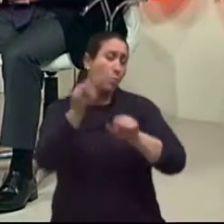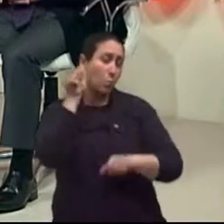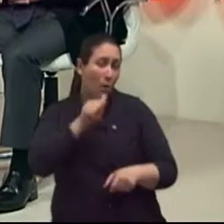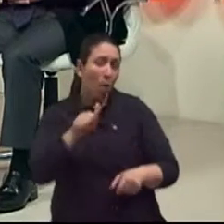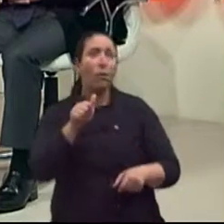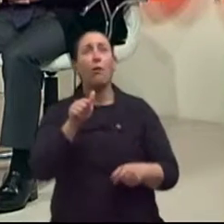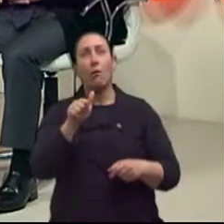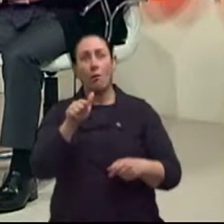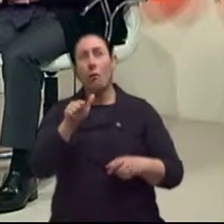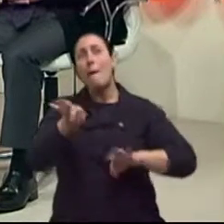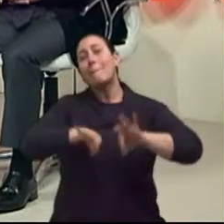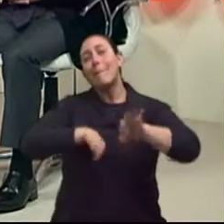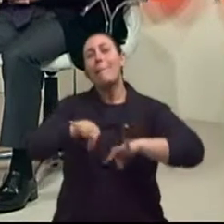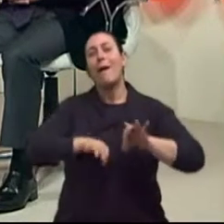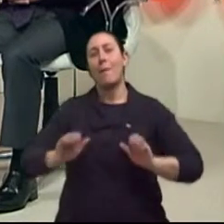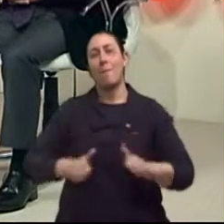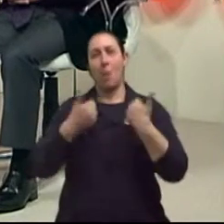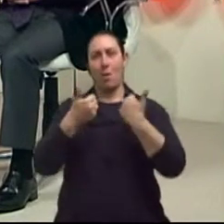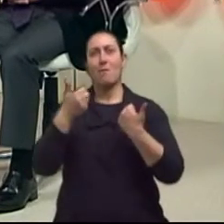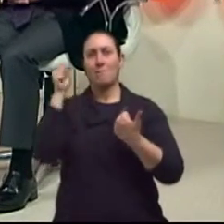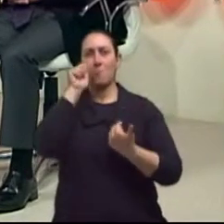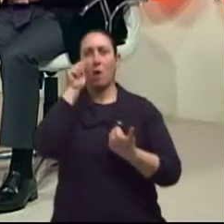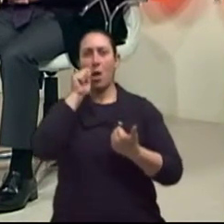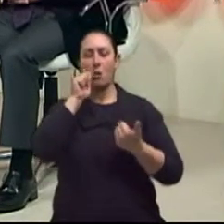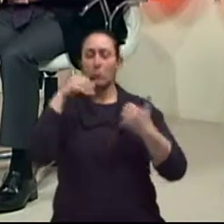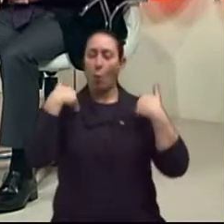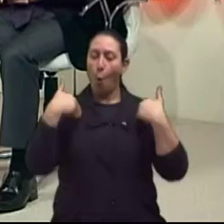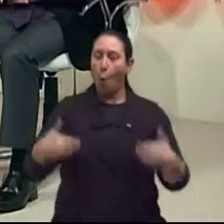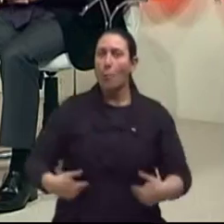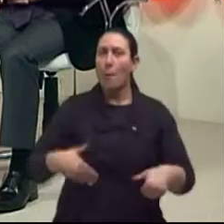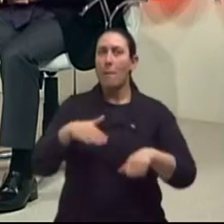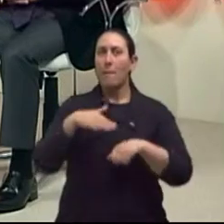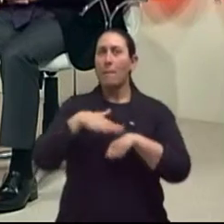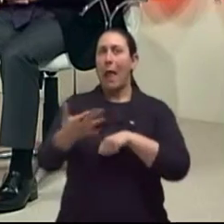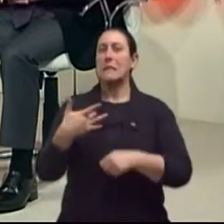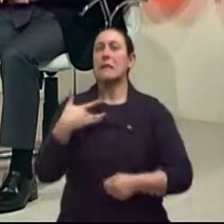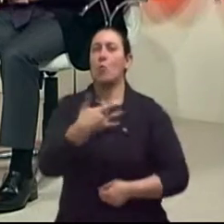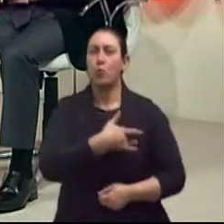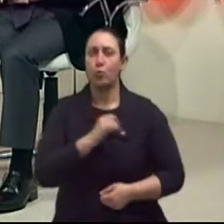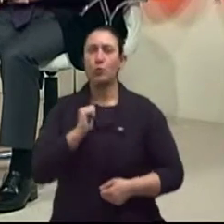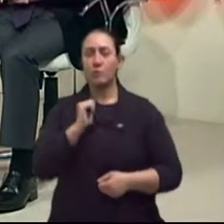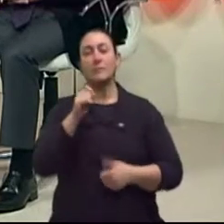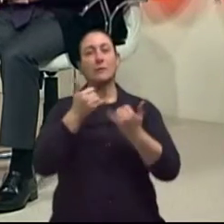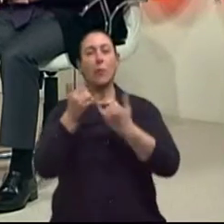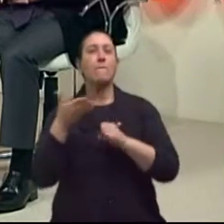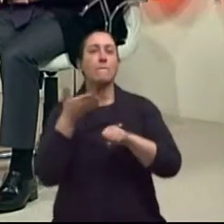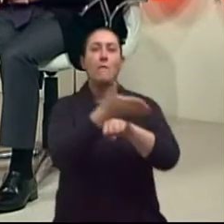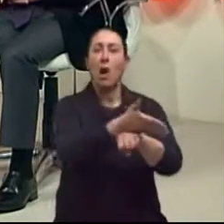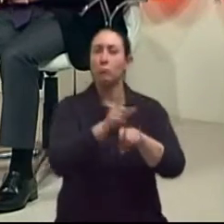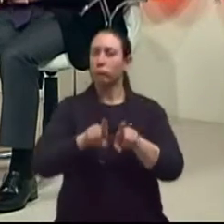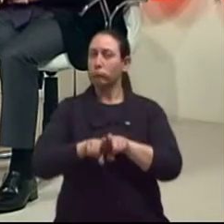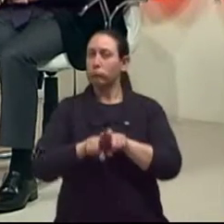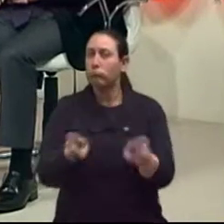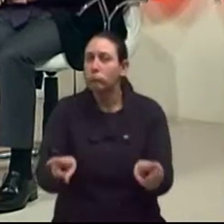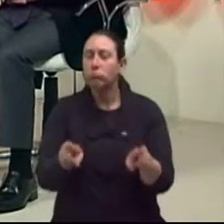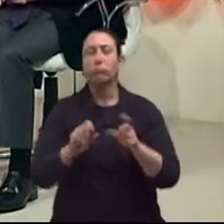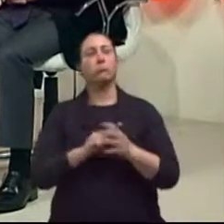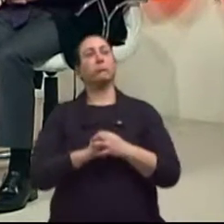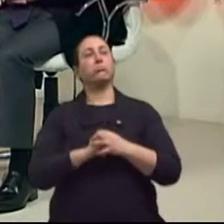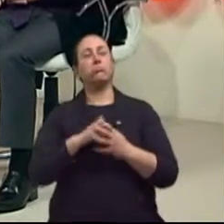preparam mais para envelhecer, né? Com o corpo mais sadio. Então, busca do ginecologista mais cedo, as mulheres